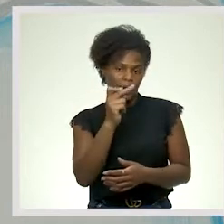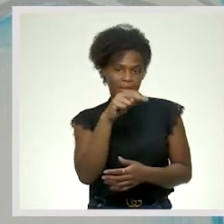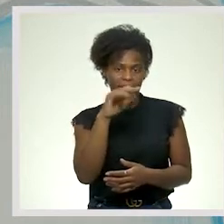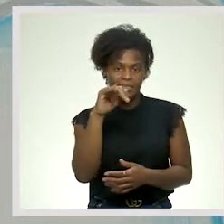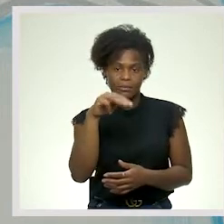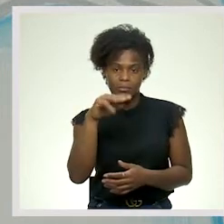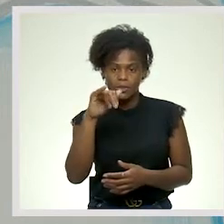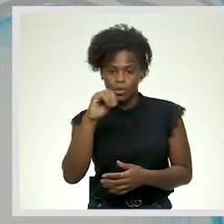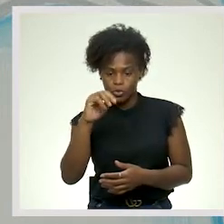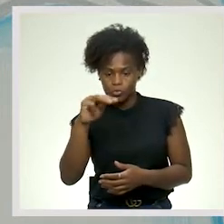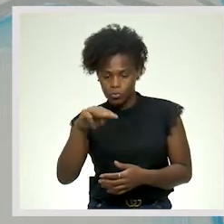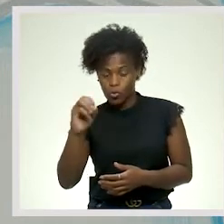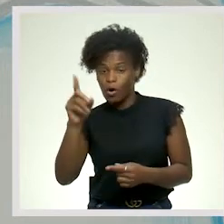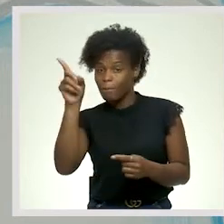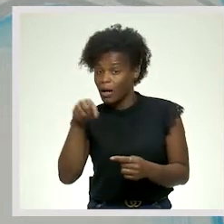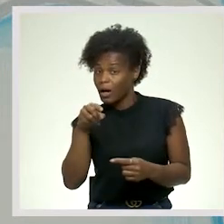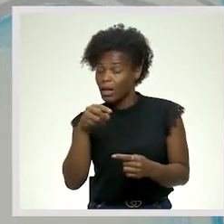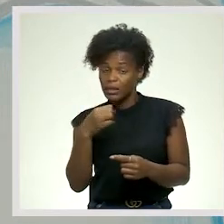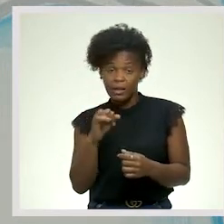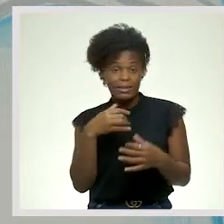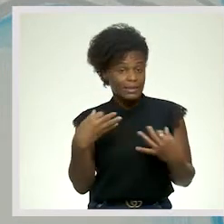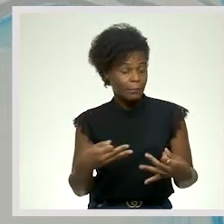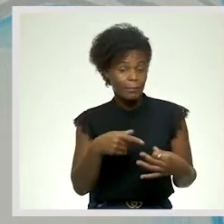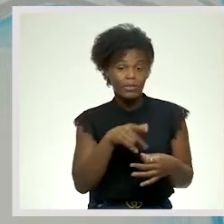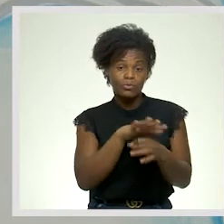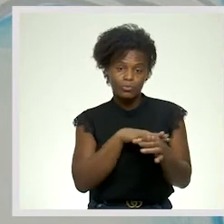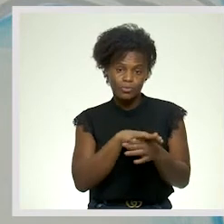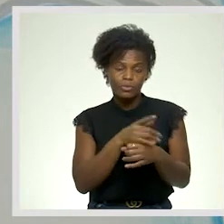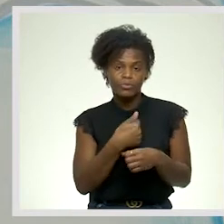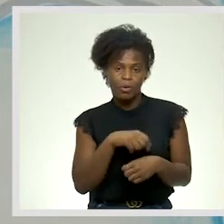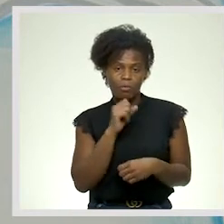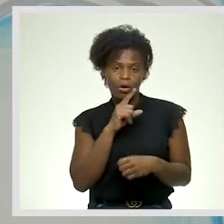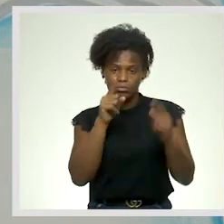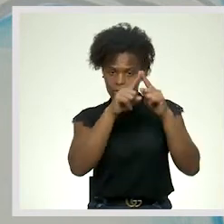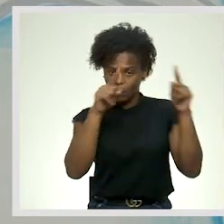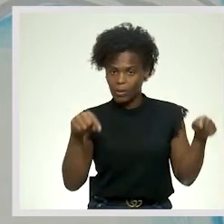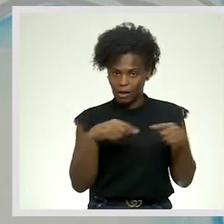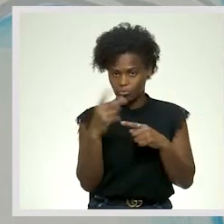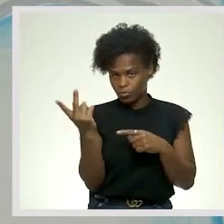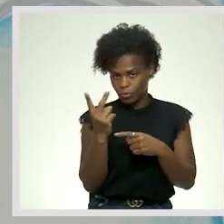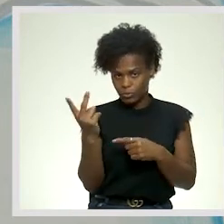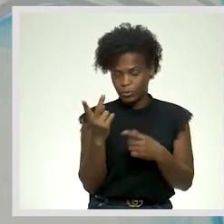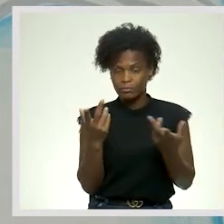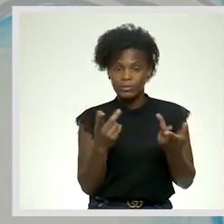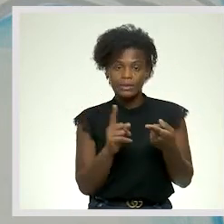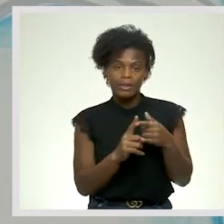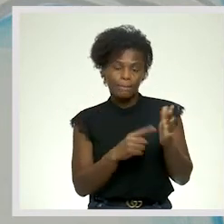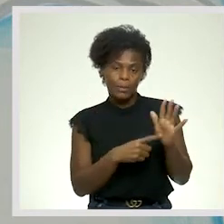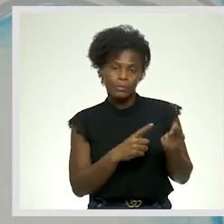E nem sempre, mas nesse contexto, nós podemos enquadrá-los. Na frase